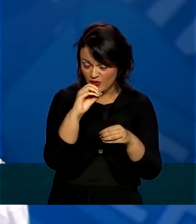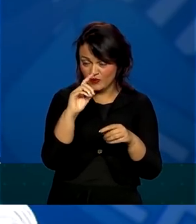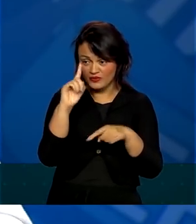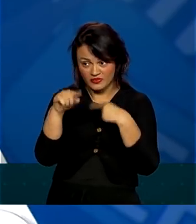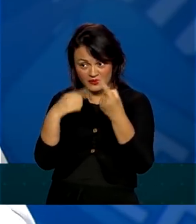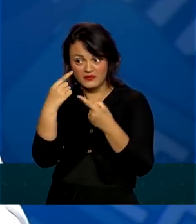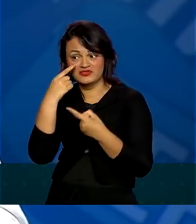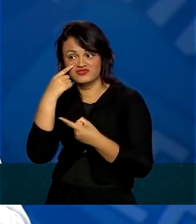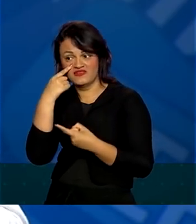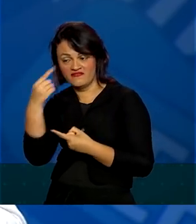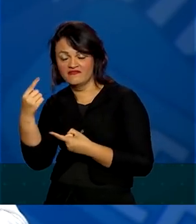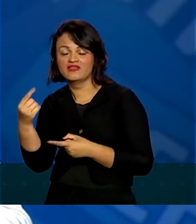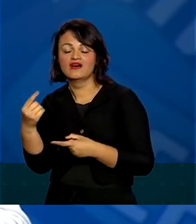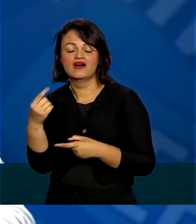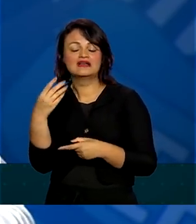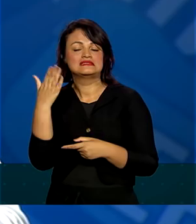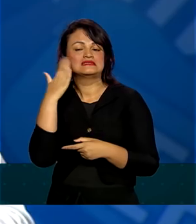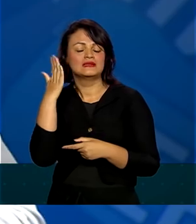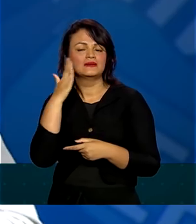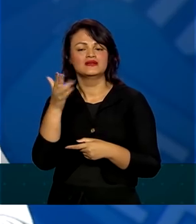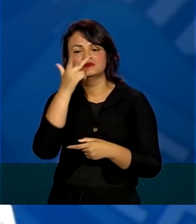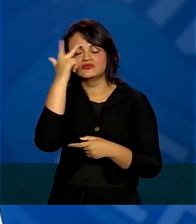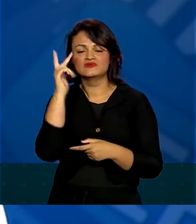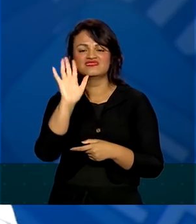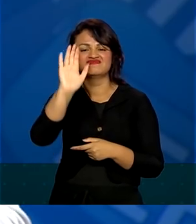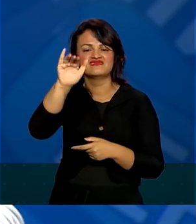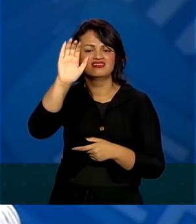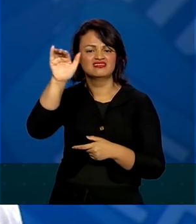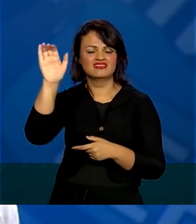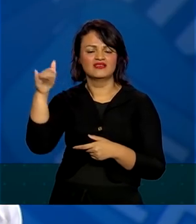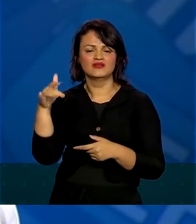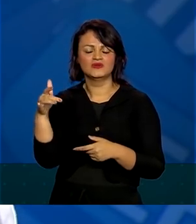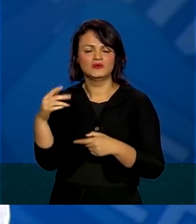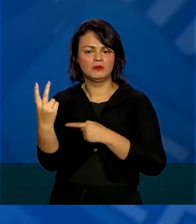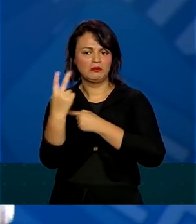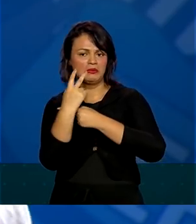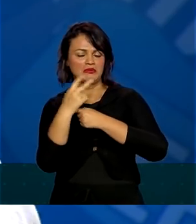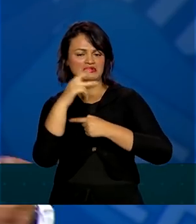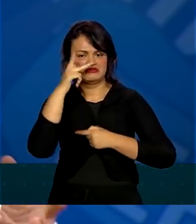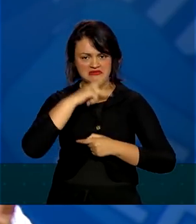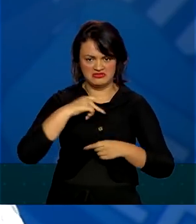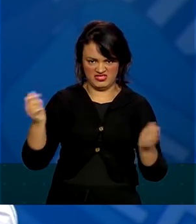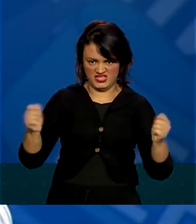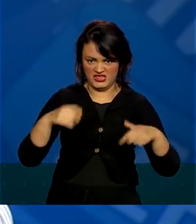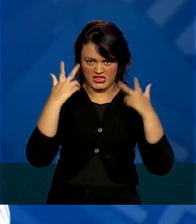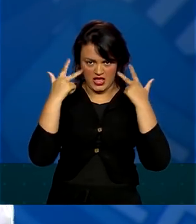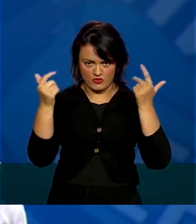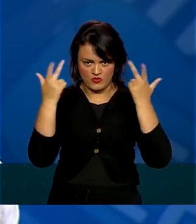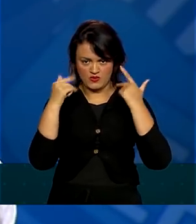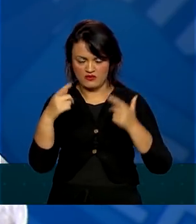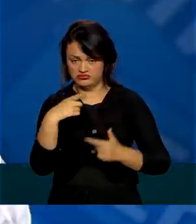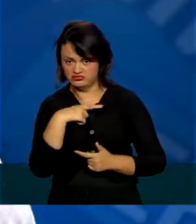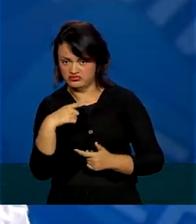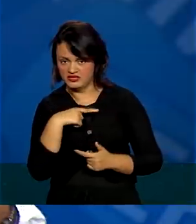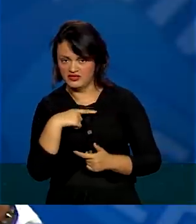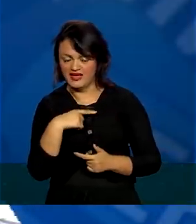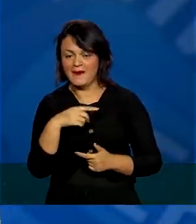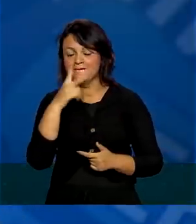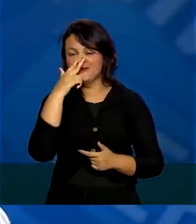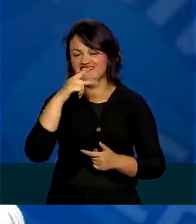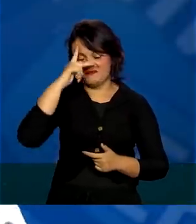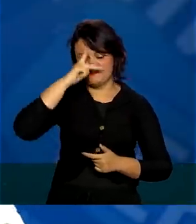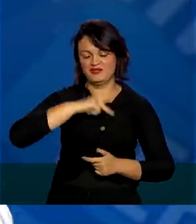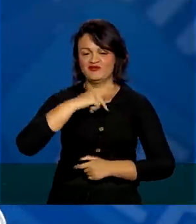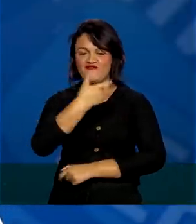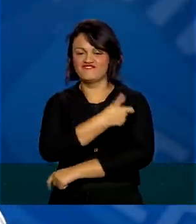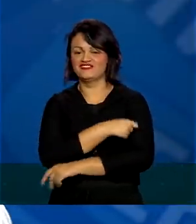outro mais para frente, para que a gente tenha confiança de saber que, olha, nós estamos nos auto-vacinando, a nossa